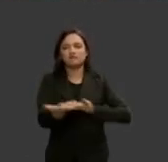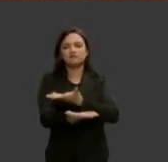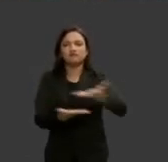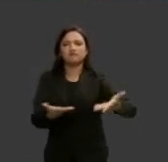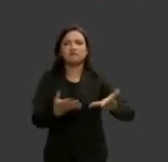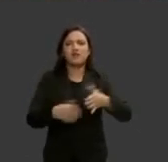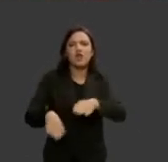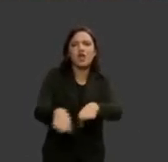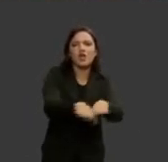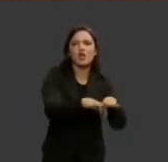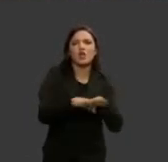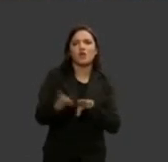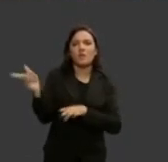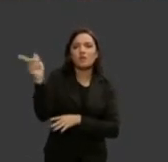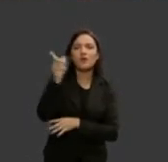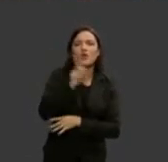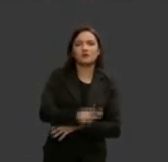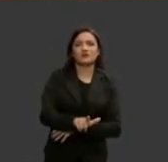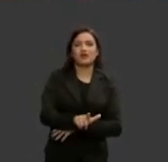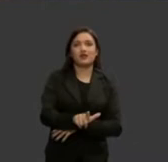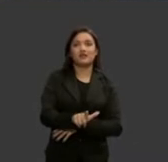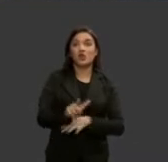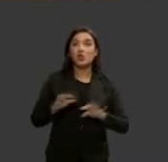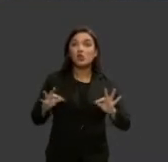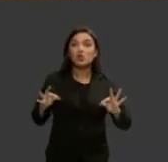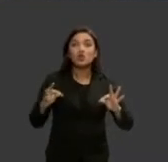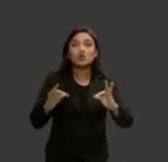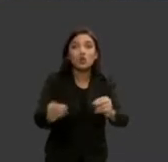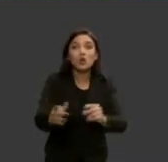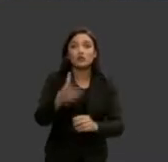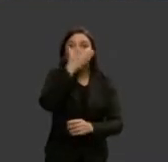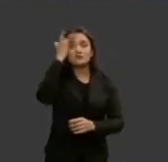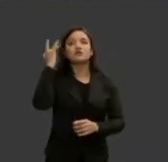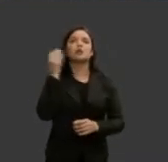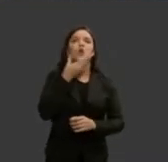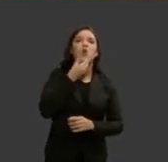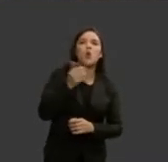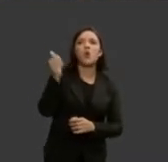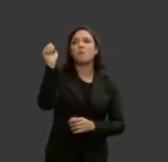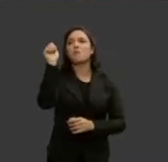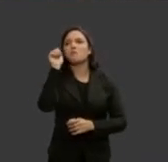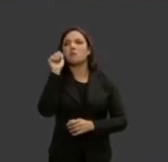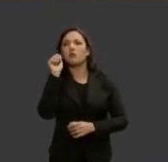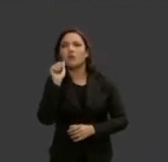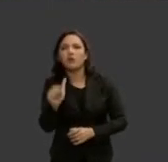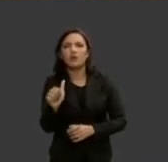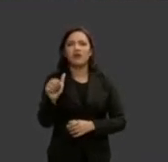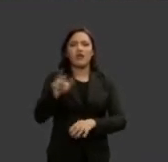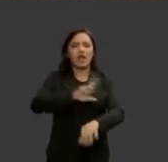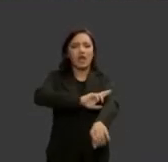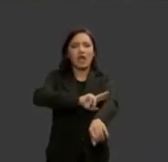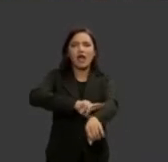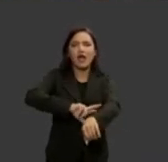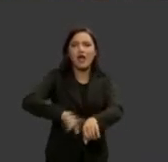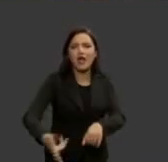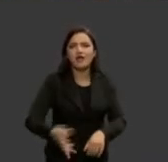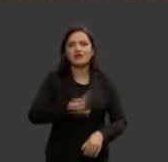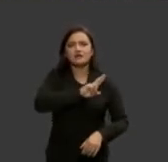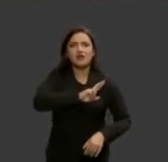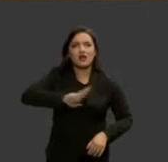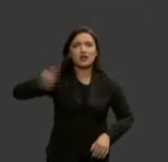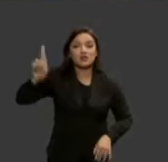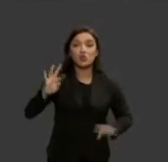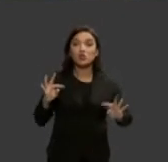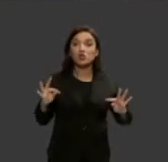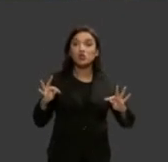onde todos independentemente do gênero origem raça ou religião tem